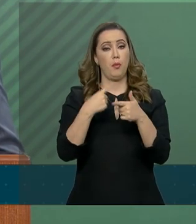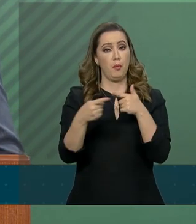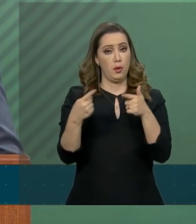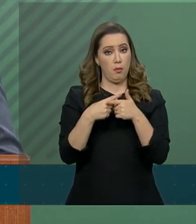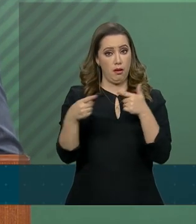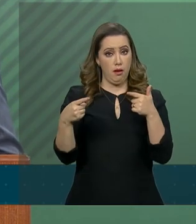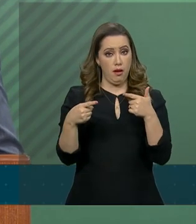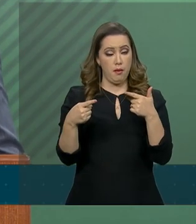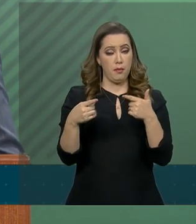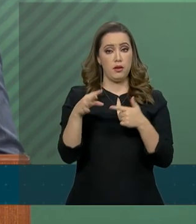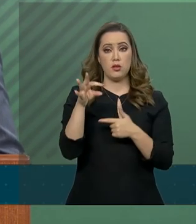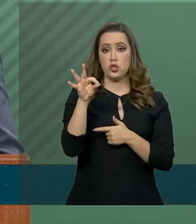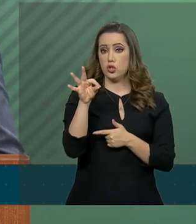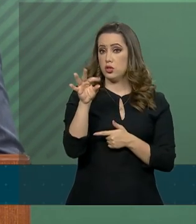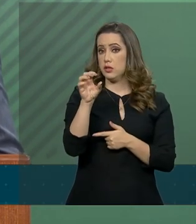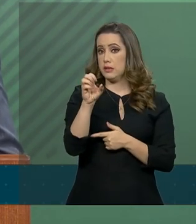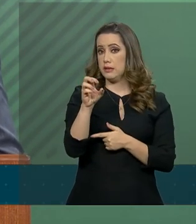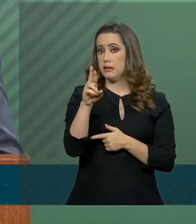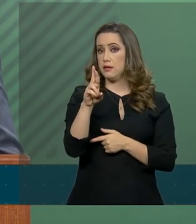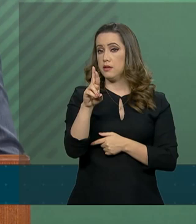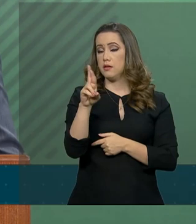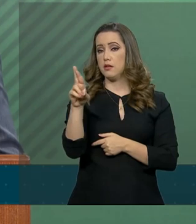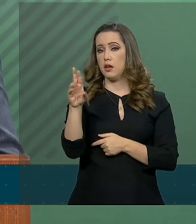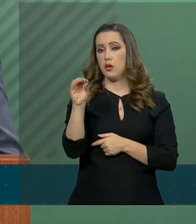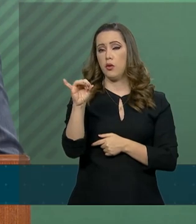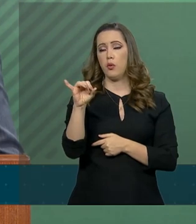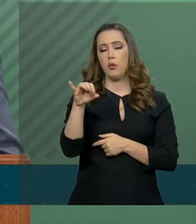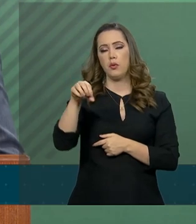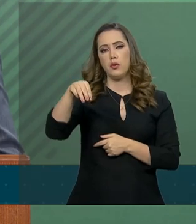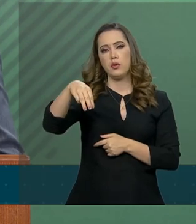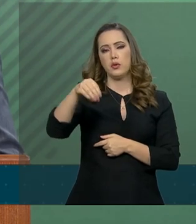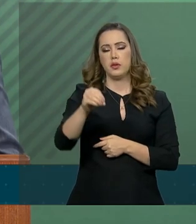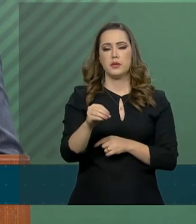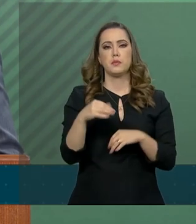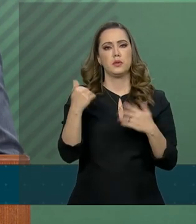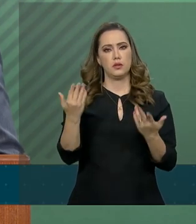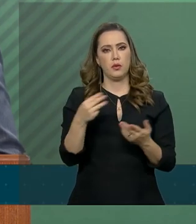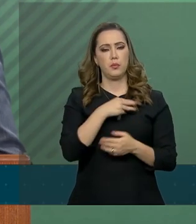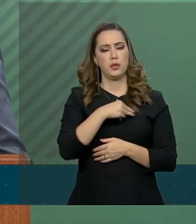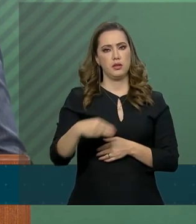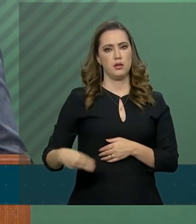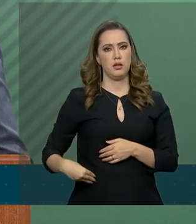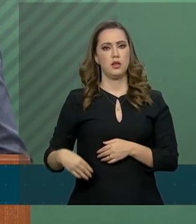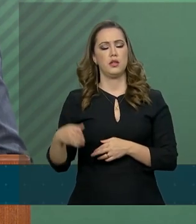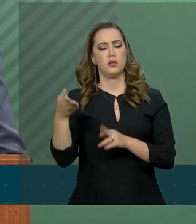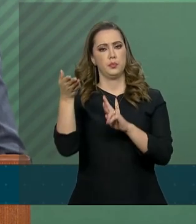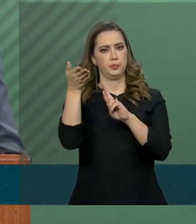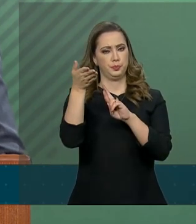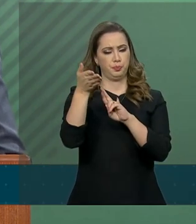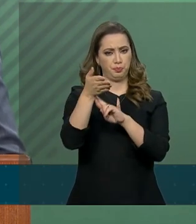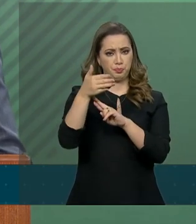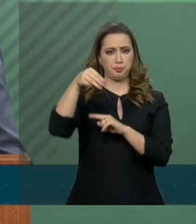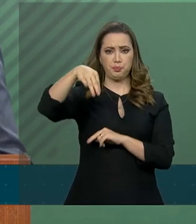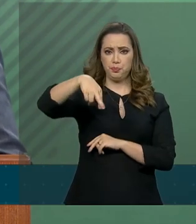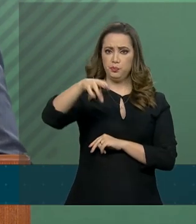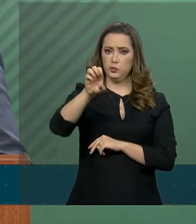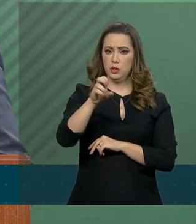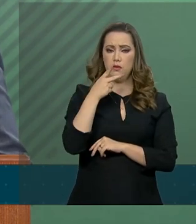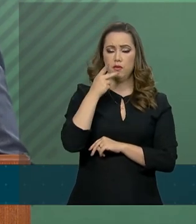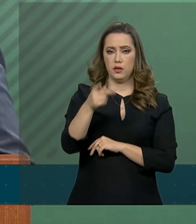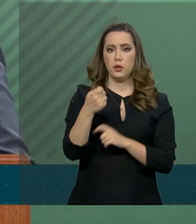O ministro Araújo conclamou os países presentes a reafirmar o apoio ao governo